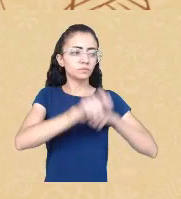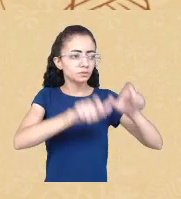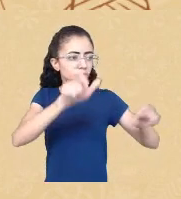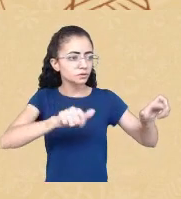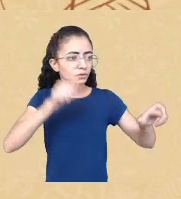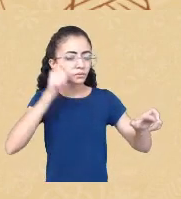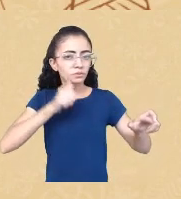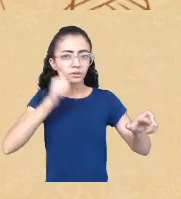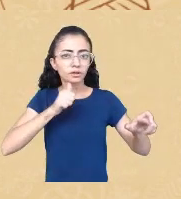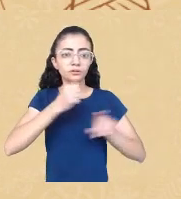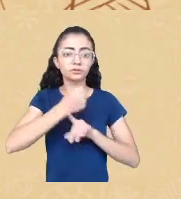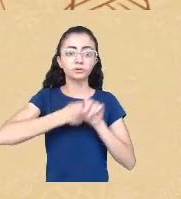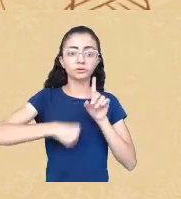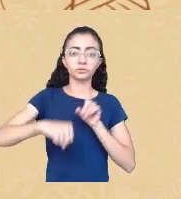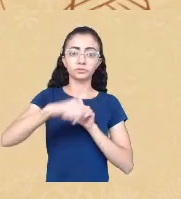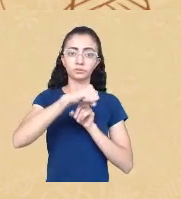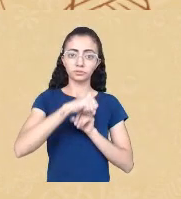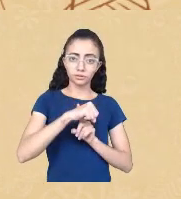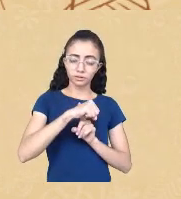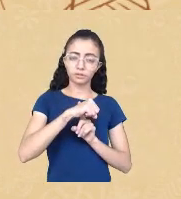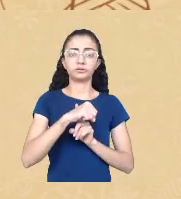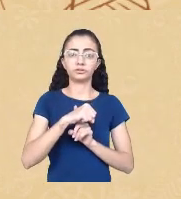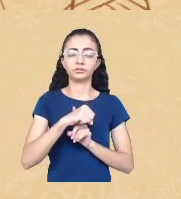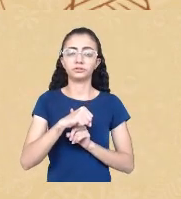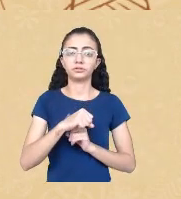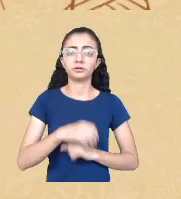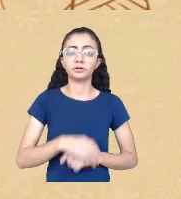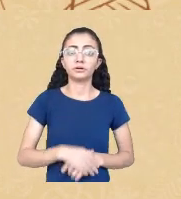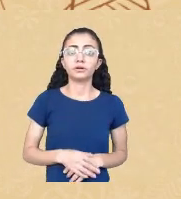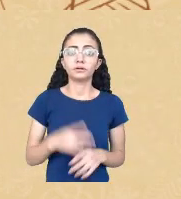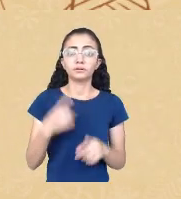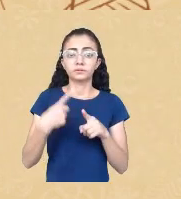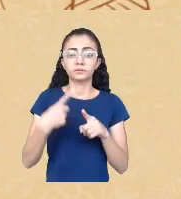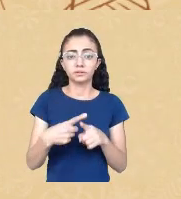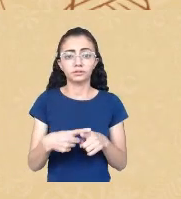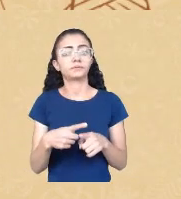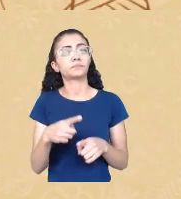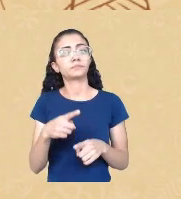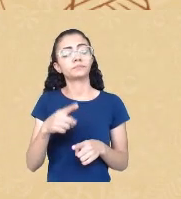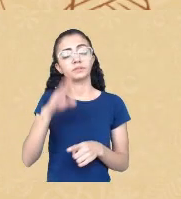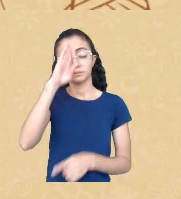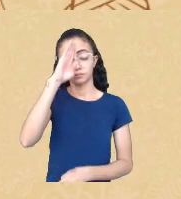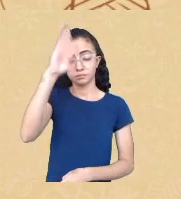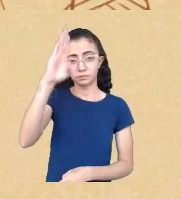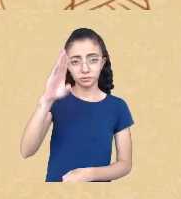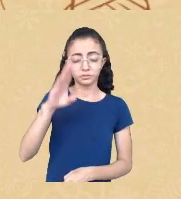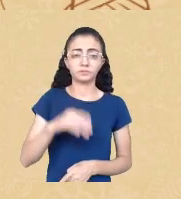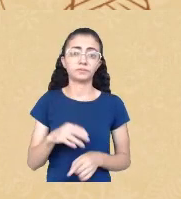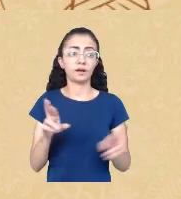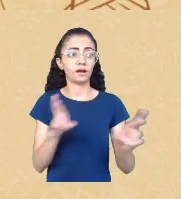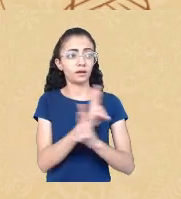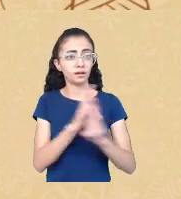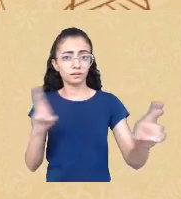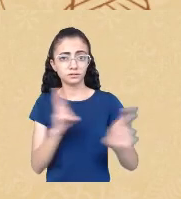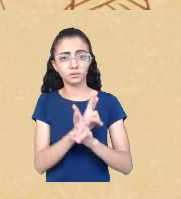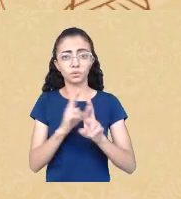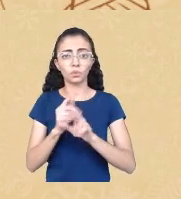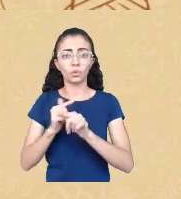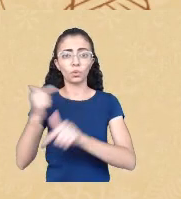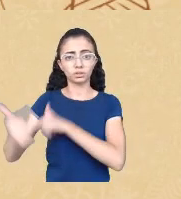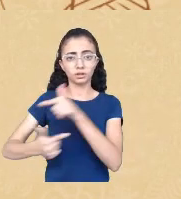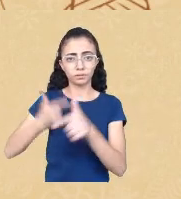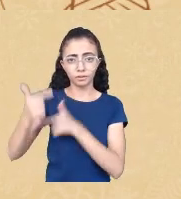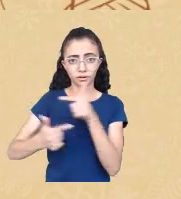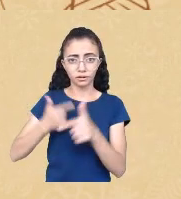nos quis forte porque em especial a relação do trabalho precisava que